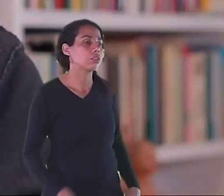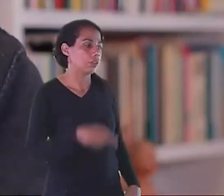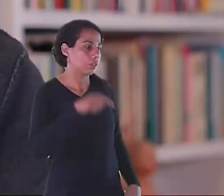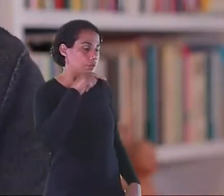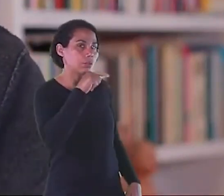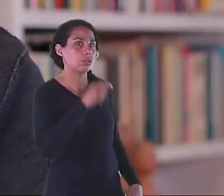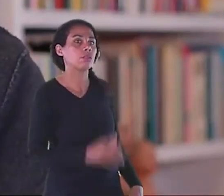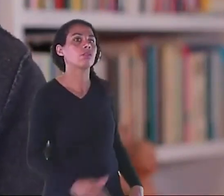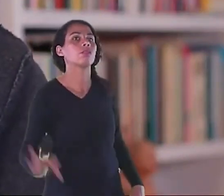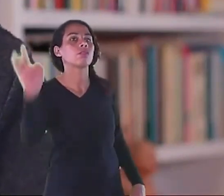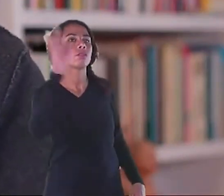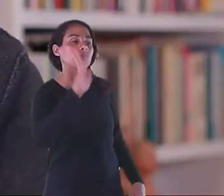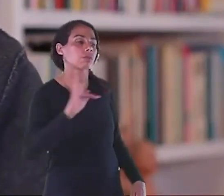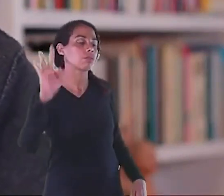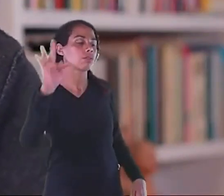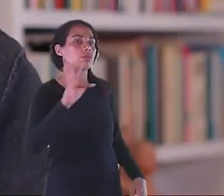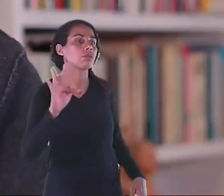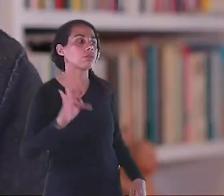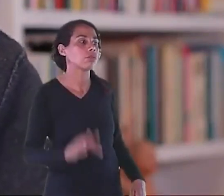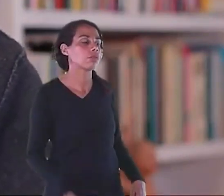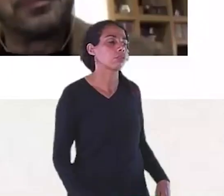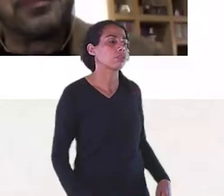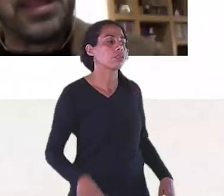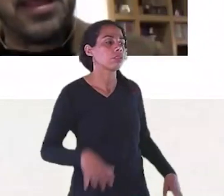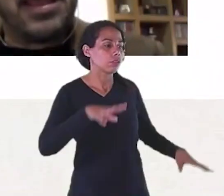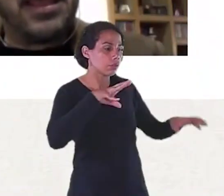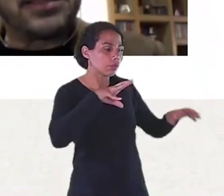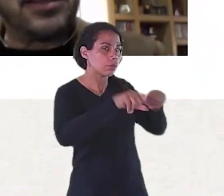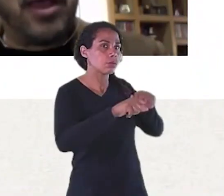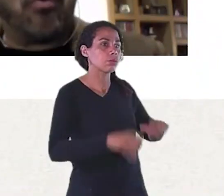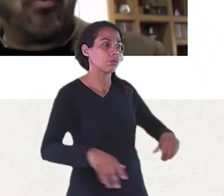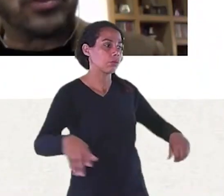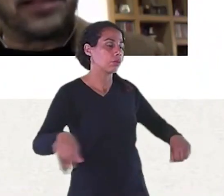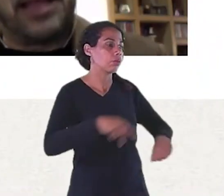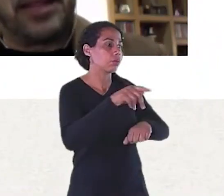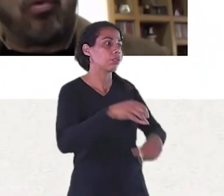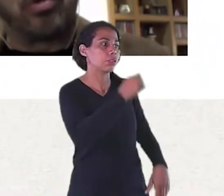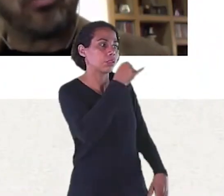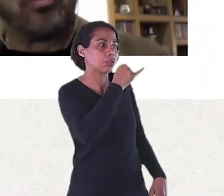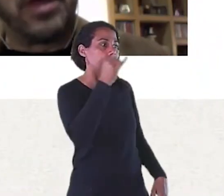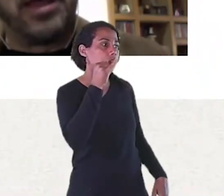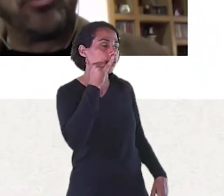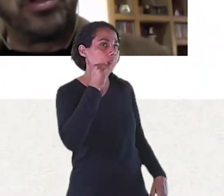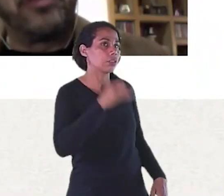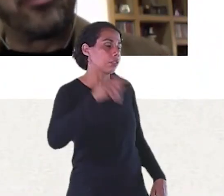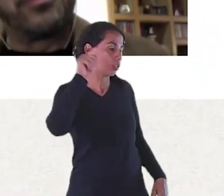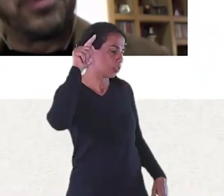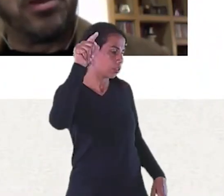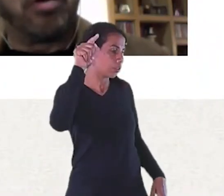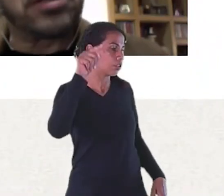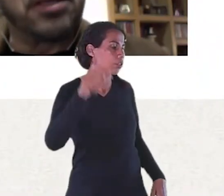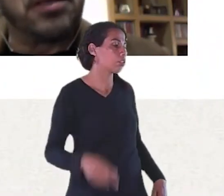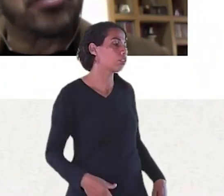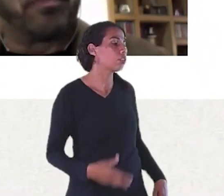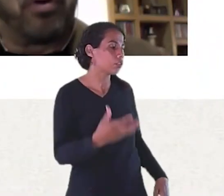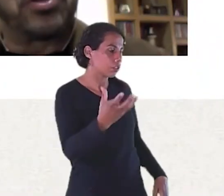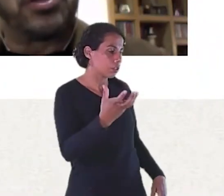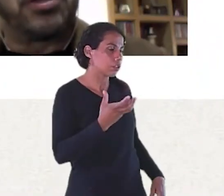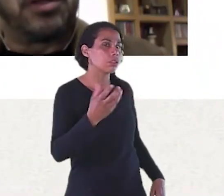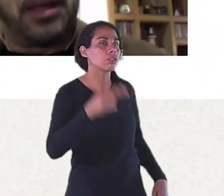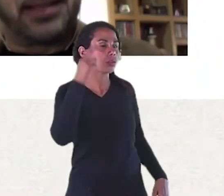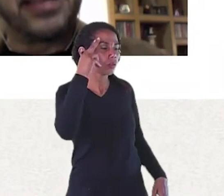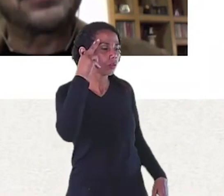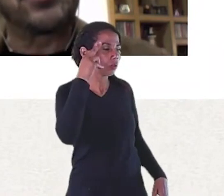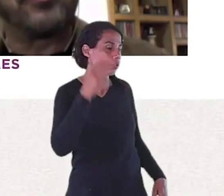fazer parte Da sua vida lá Por esse motivo Esse é um detalhe Que eu conto No livro E eu acho Que isso